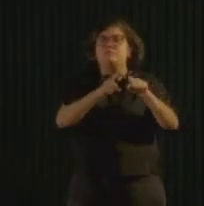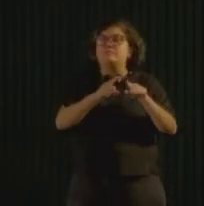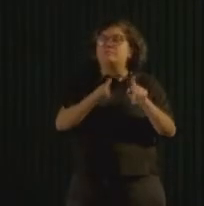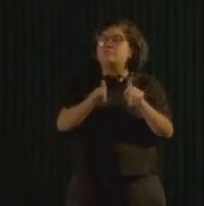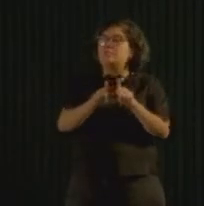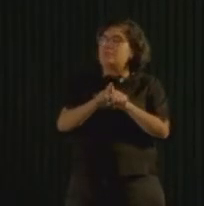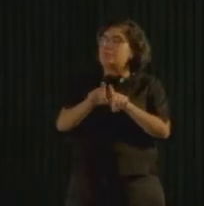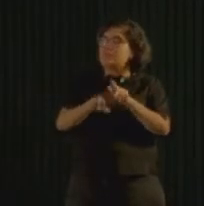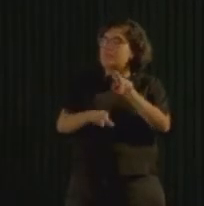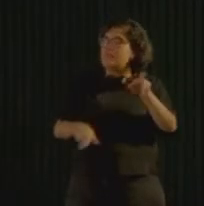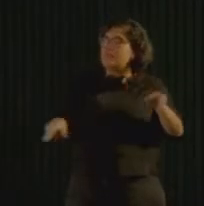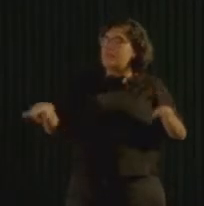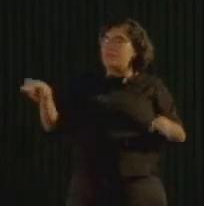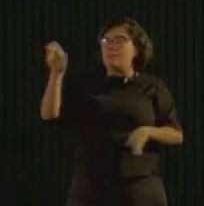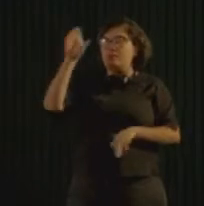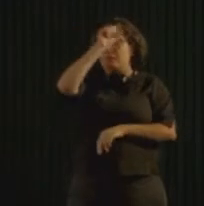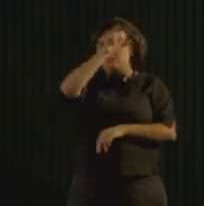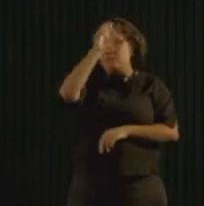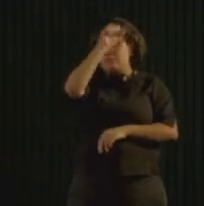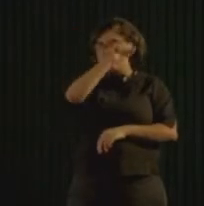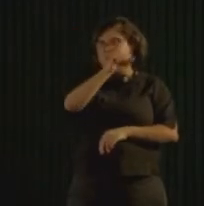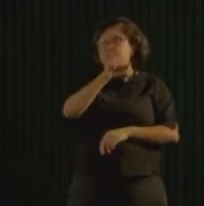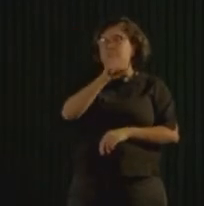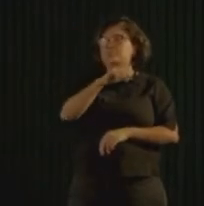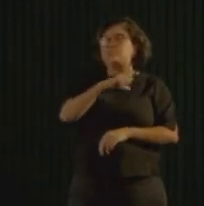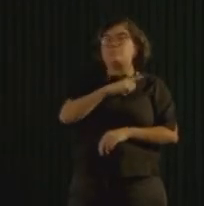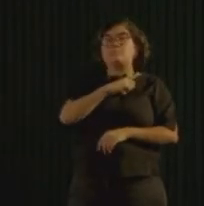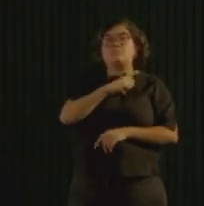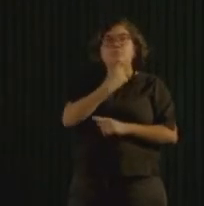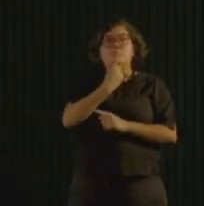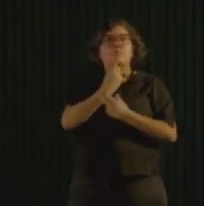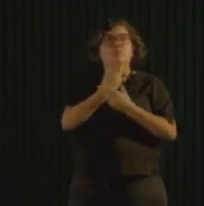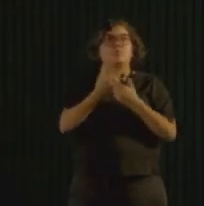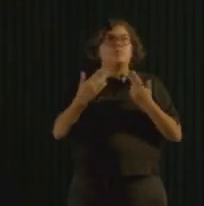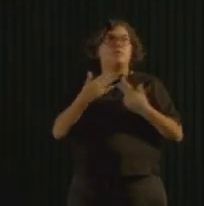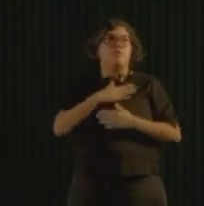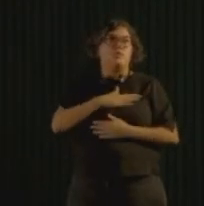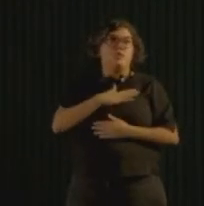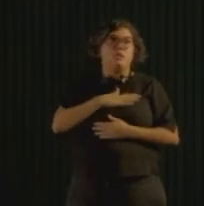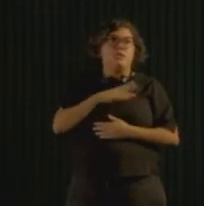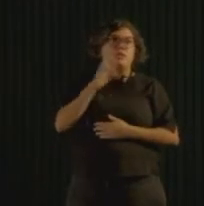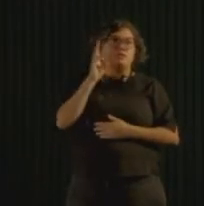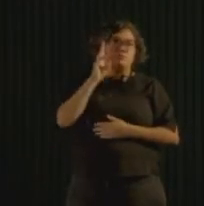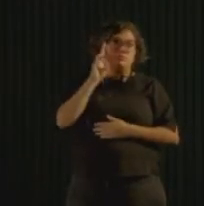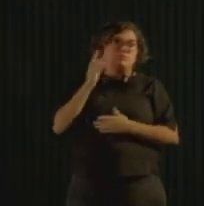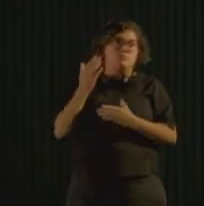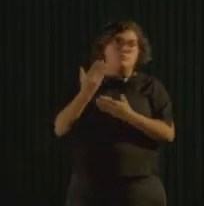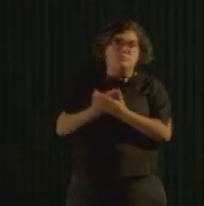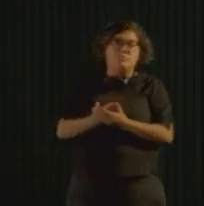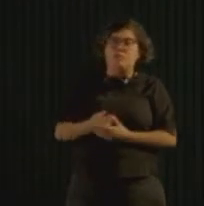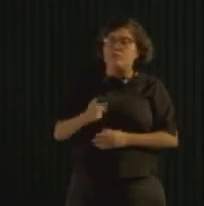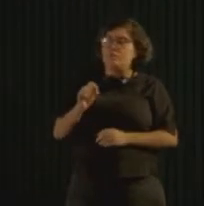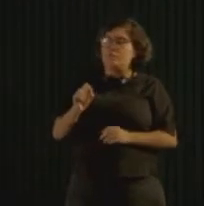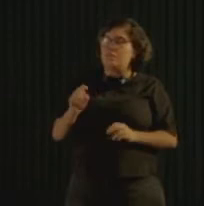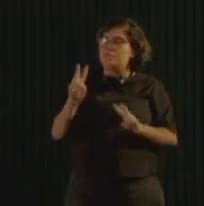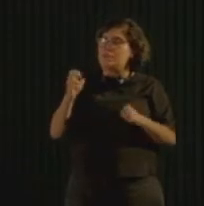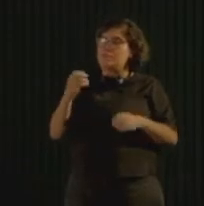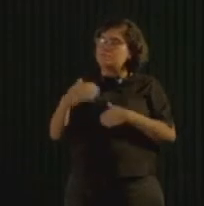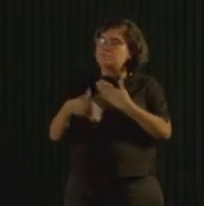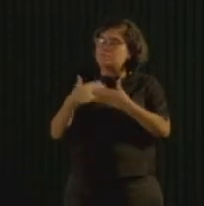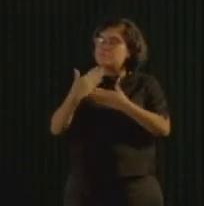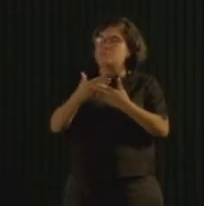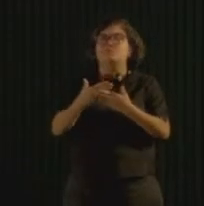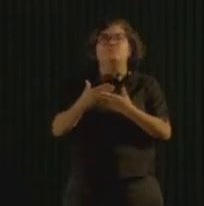tem muitos aprendizados, e um deles, eu gostaria de tentar resumir a partir dessa imagem, é sobre regeneração urbana,